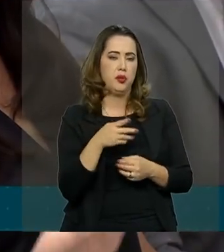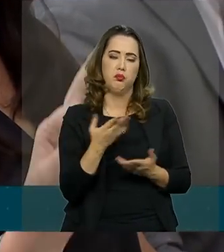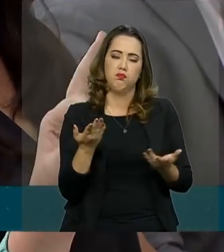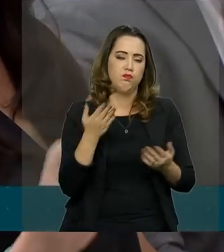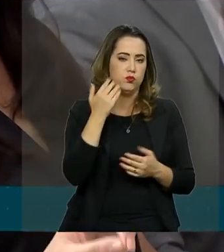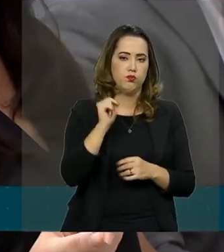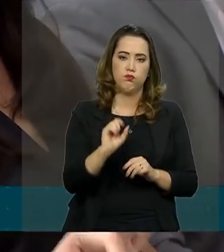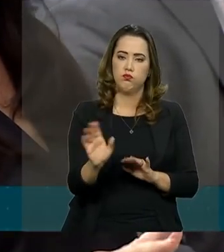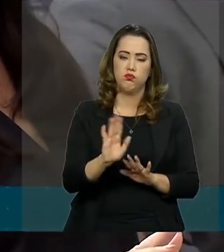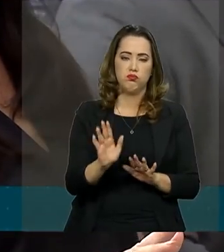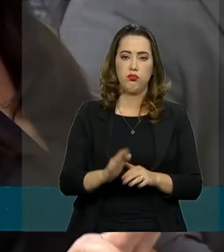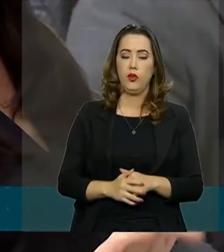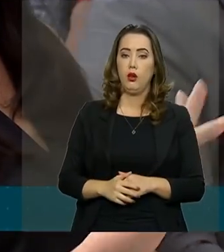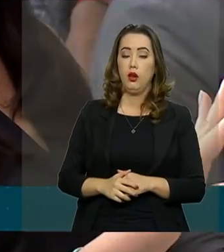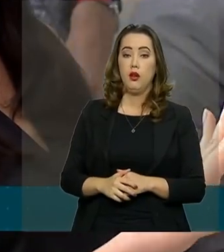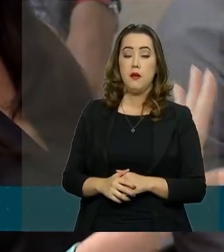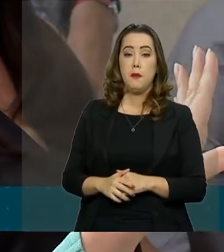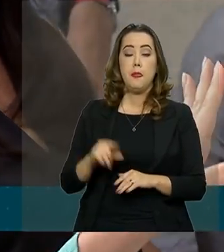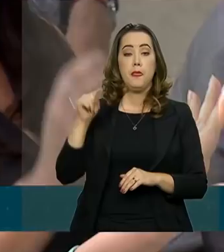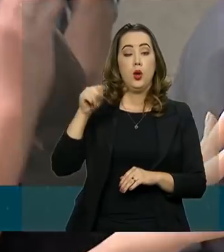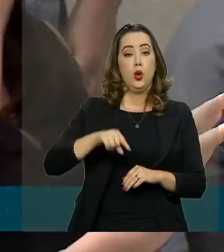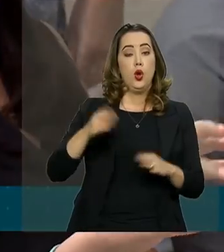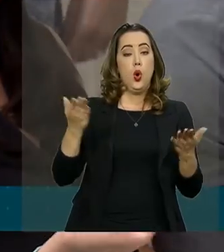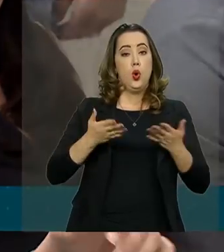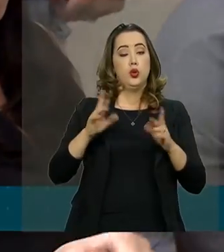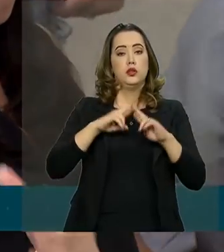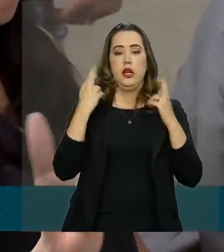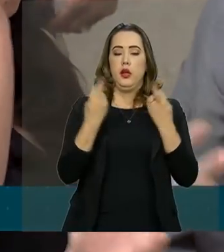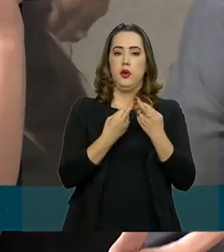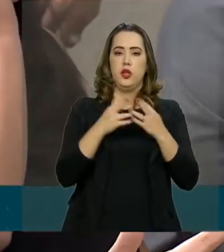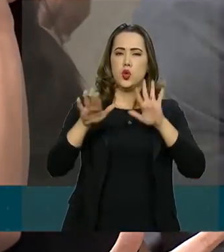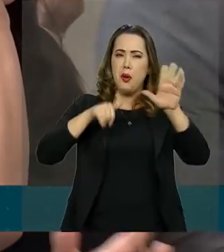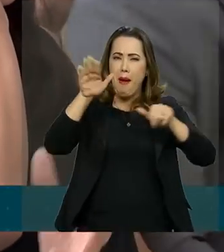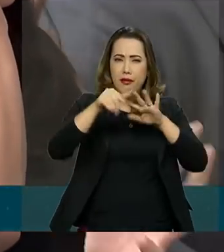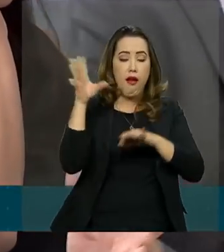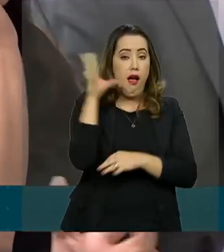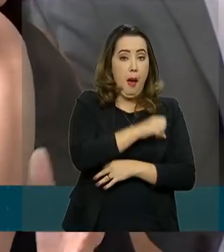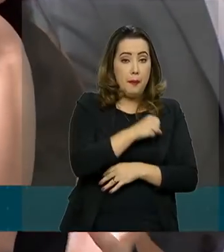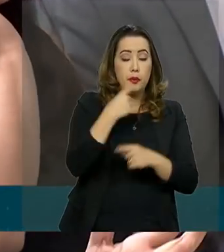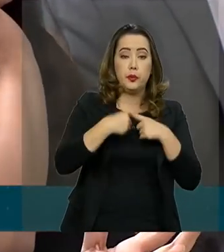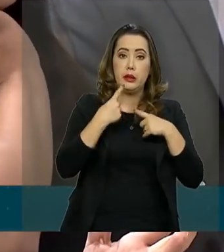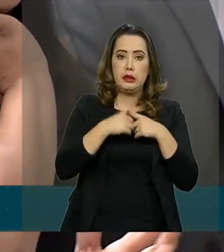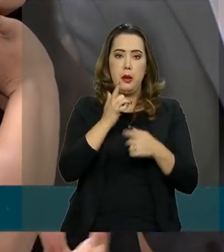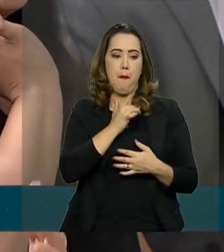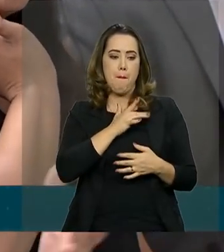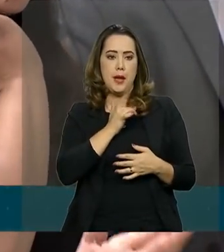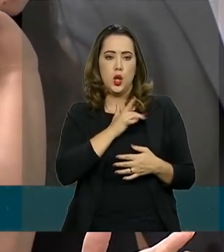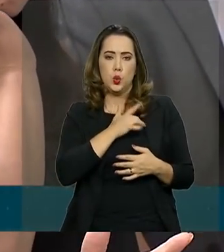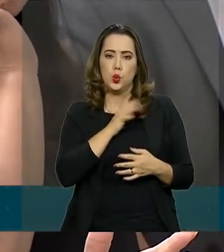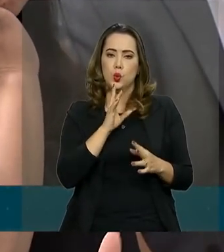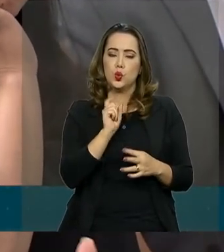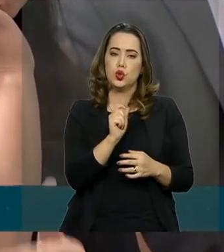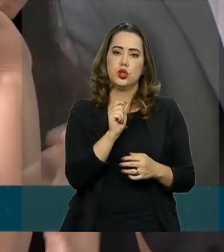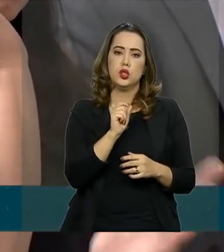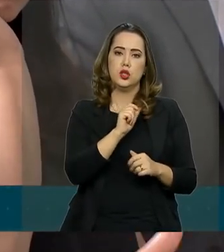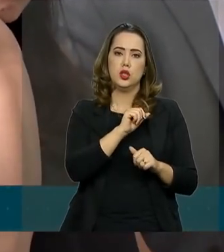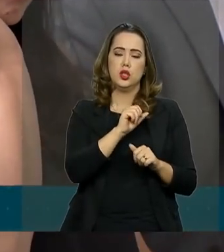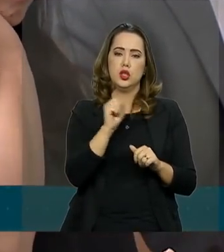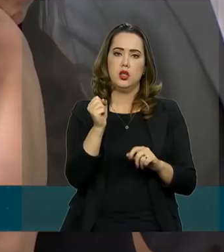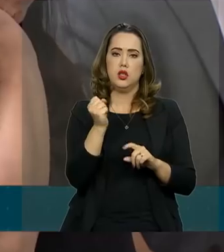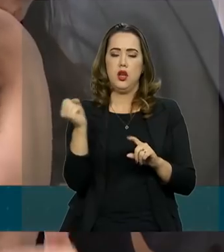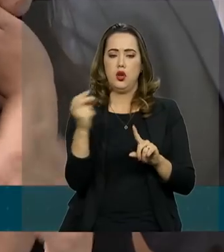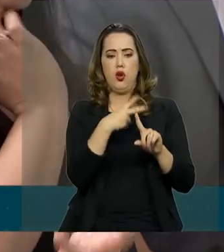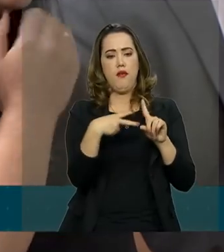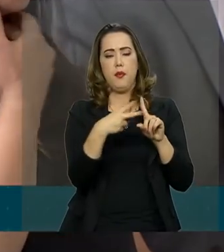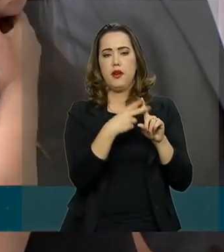ministro. Essa reunião hoje, ela foi convocada às pressas porque existe um temor de que a reforma não seja